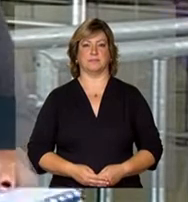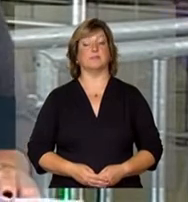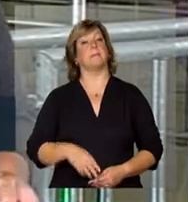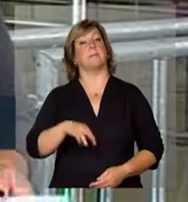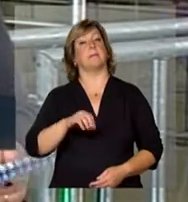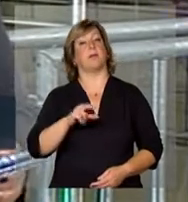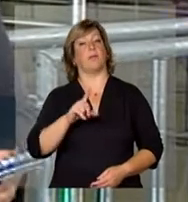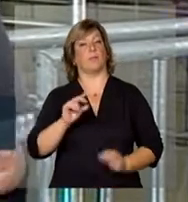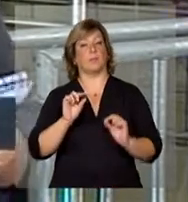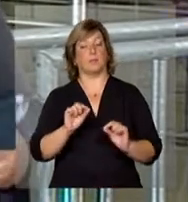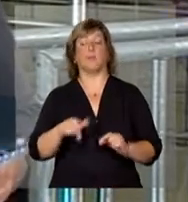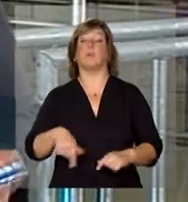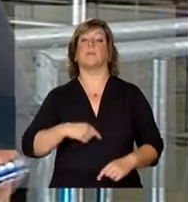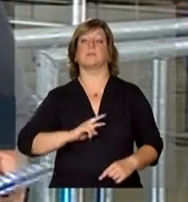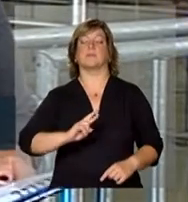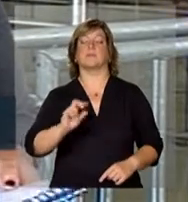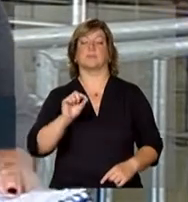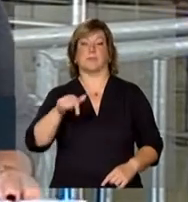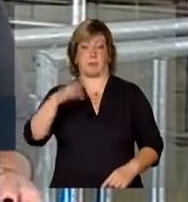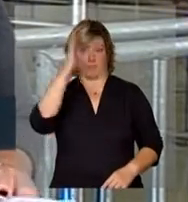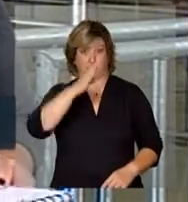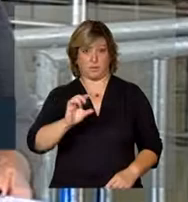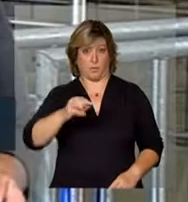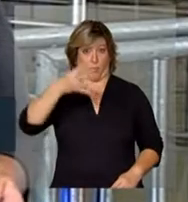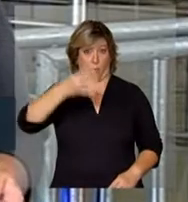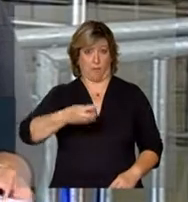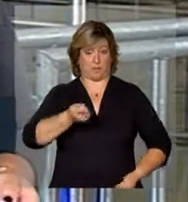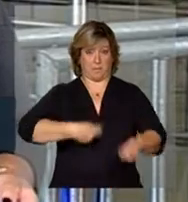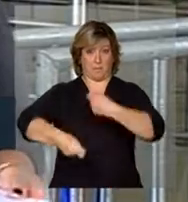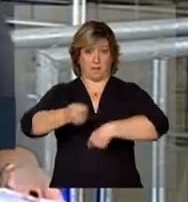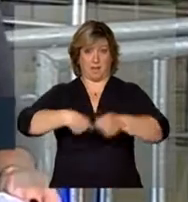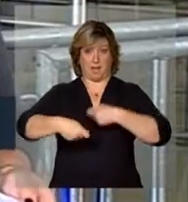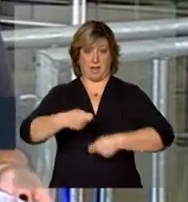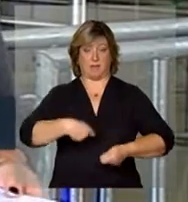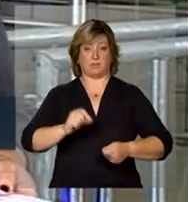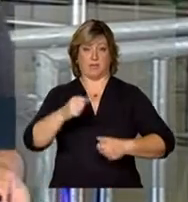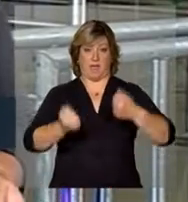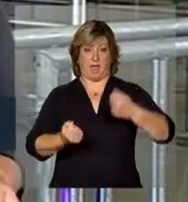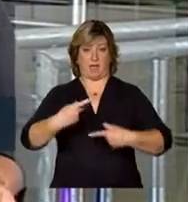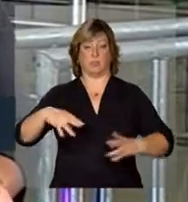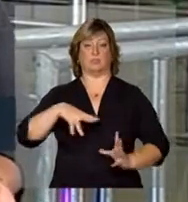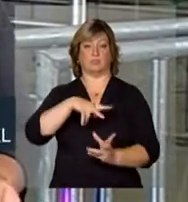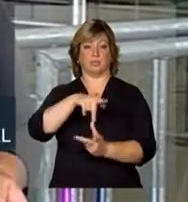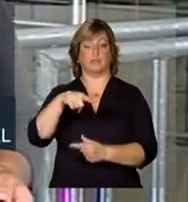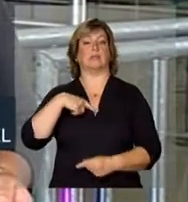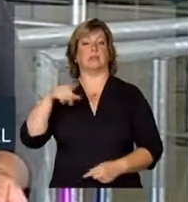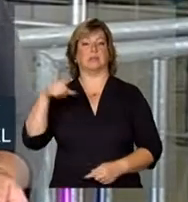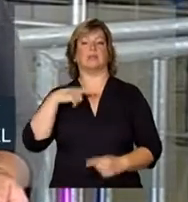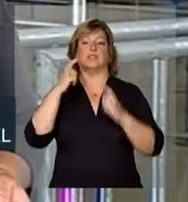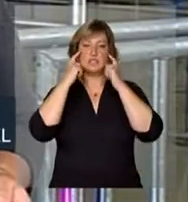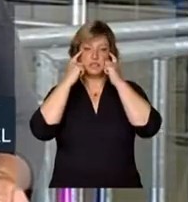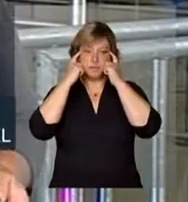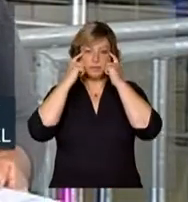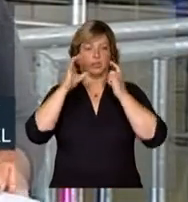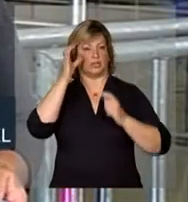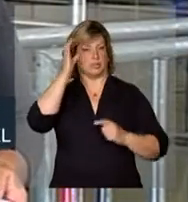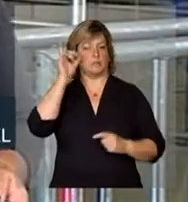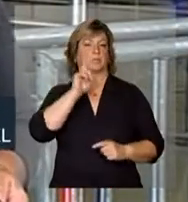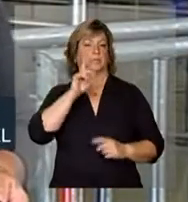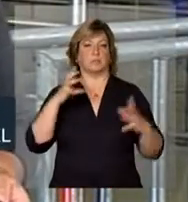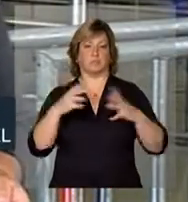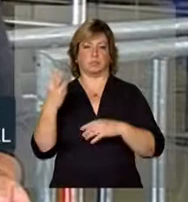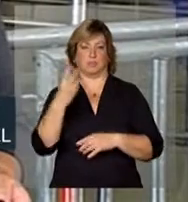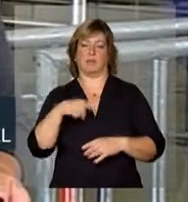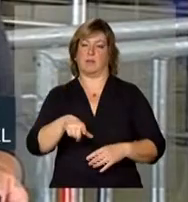Malu, o Brasil é o quarto mercado de carros do mundo, fica atrás do Japão, dos Estados Unidos e da China. Mas o governo brasileiro quer